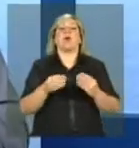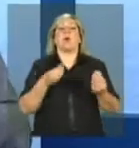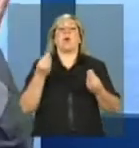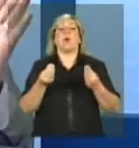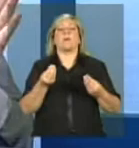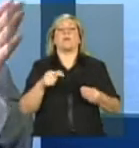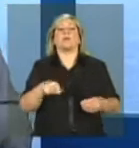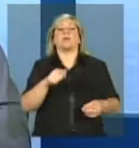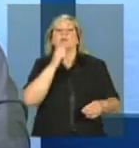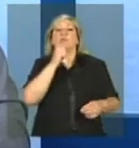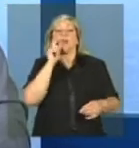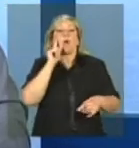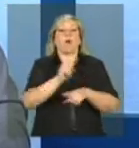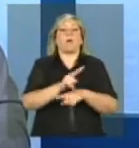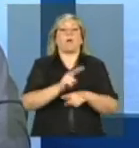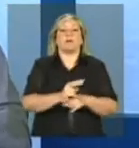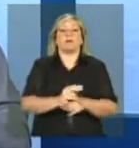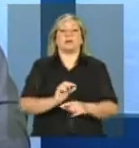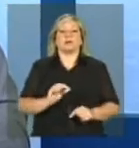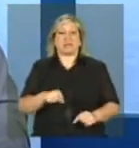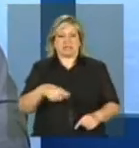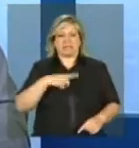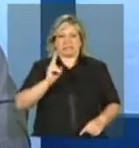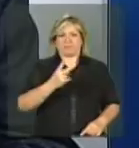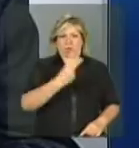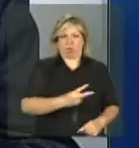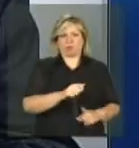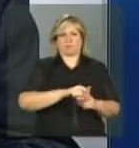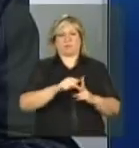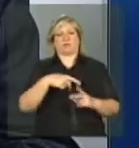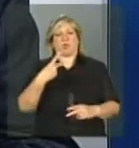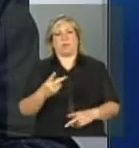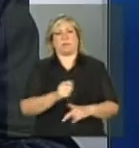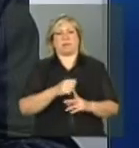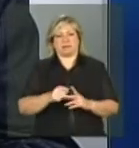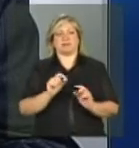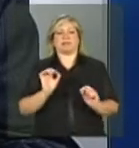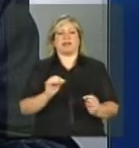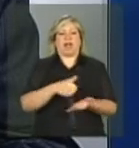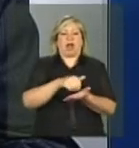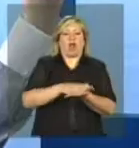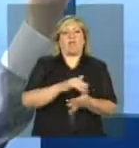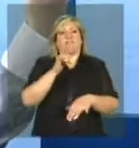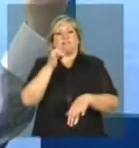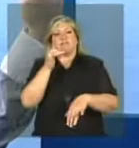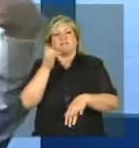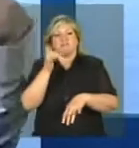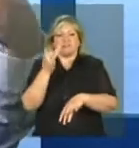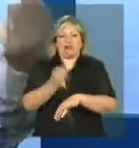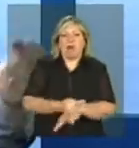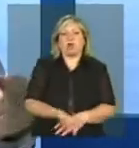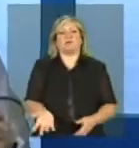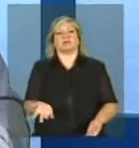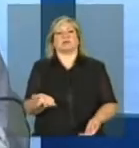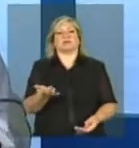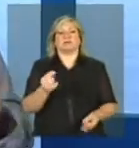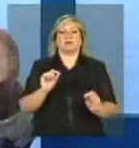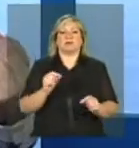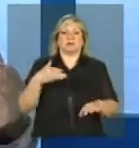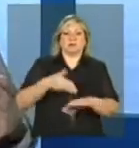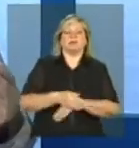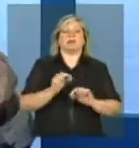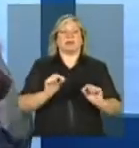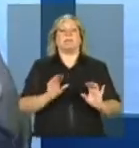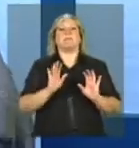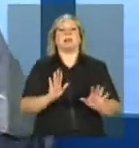essa monitoração é feita a cada dois meses, bimestral, né? Mas em apenas um bimestre, não tendo acompanhamento da frequência escolar